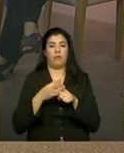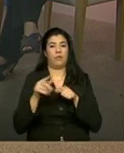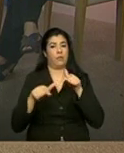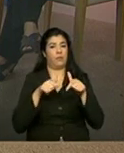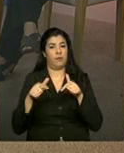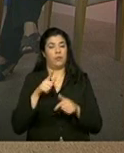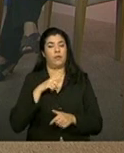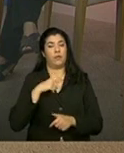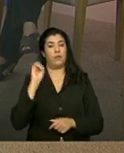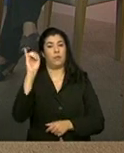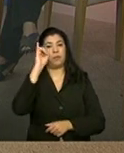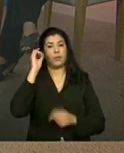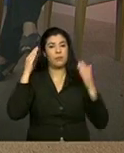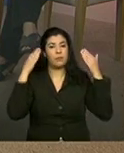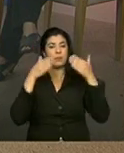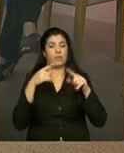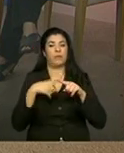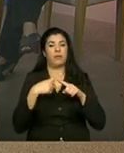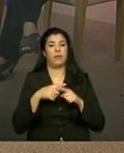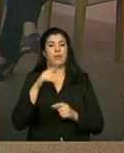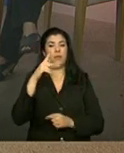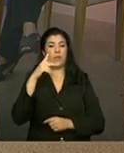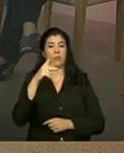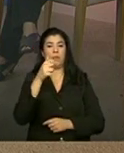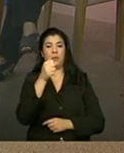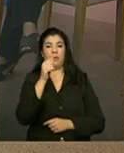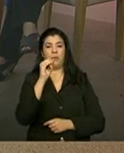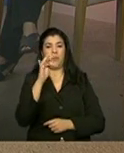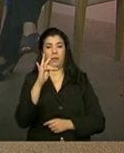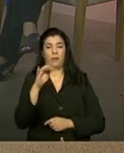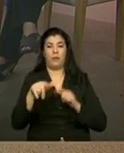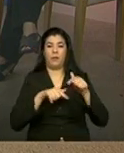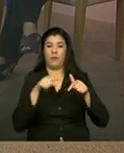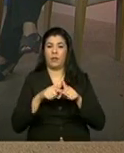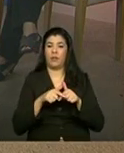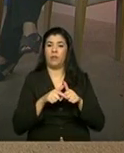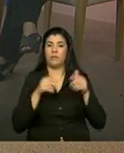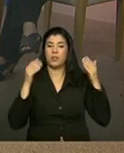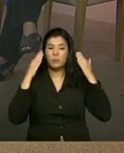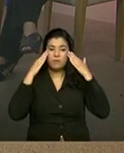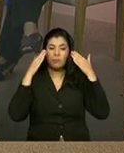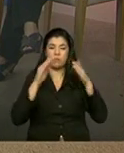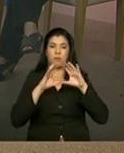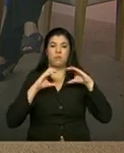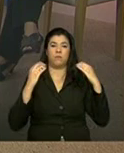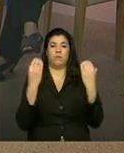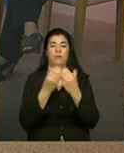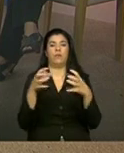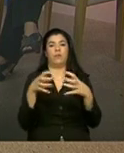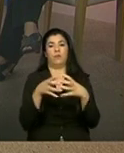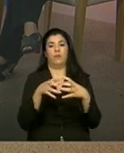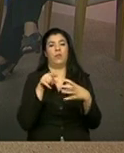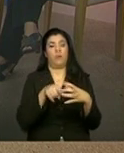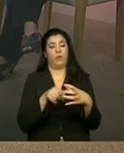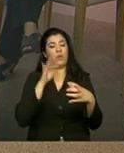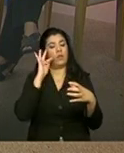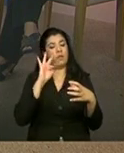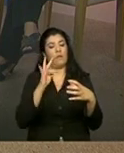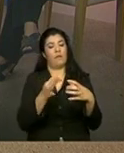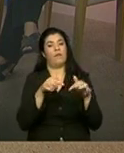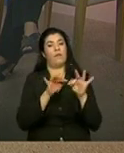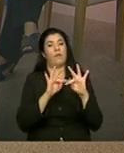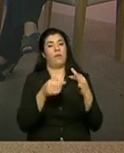gestão da proteção básica para que o PAIF, ele opere na coletividade. Porque quando se trabalha com famílias,